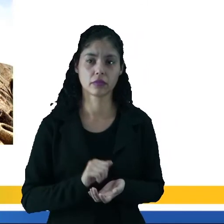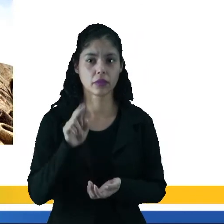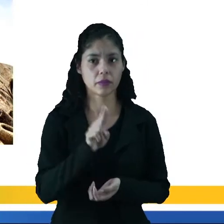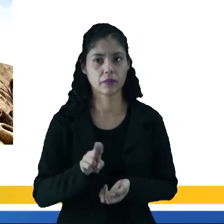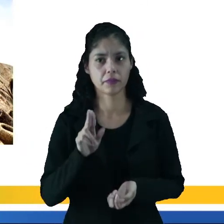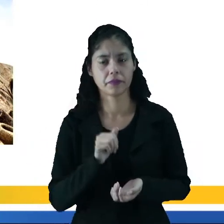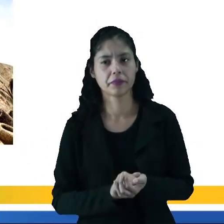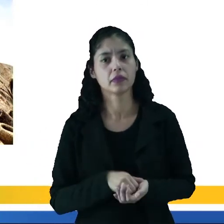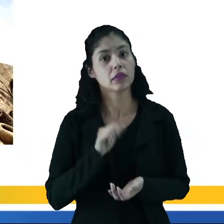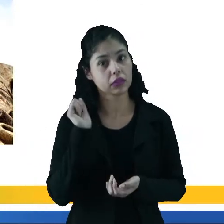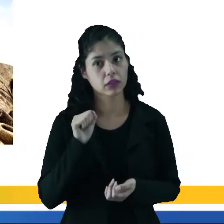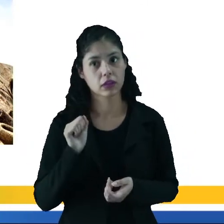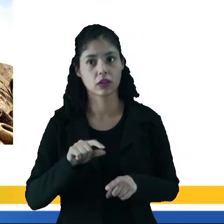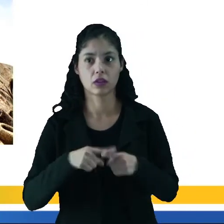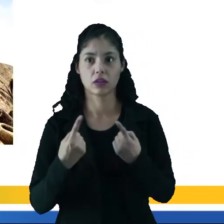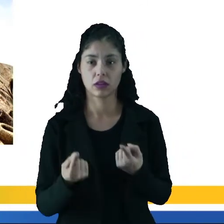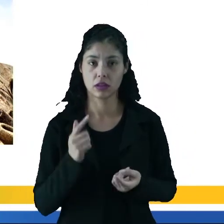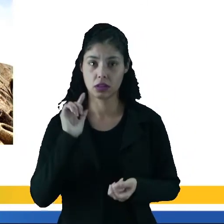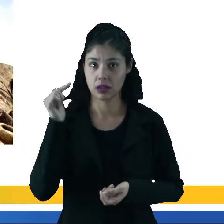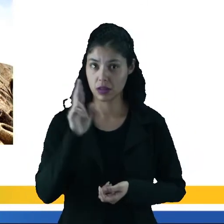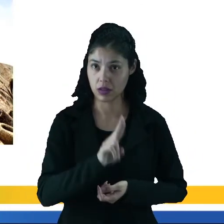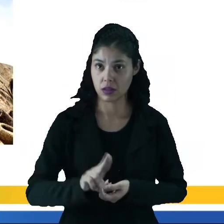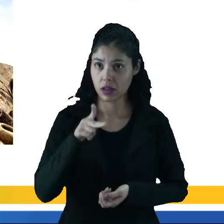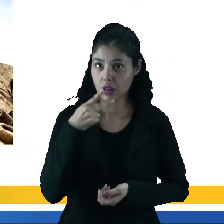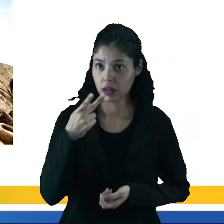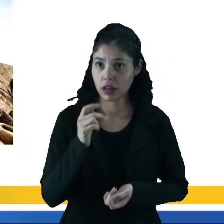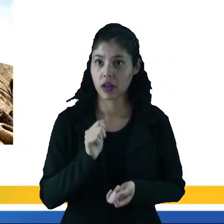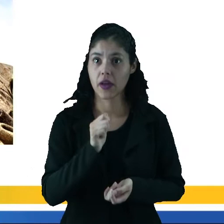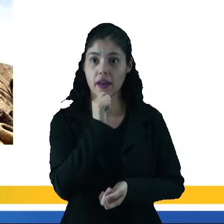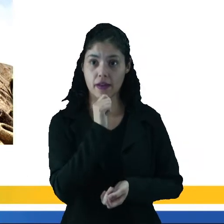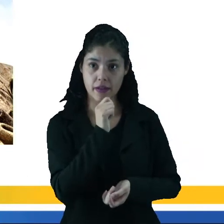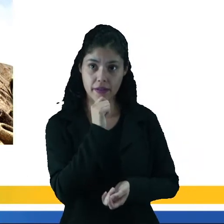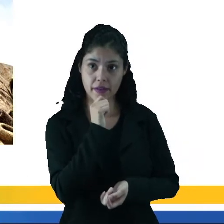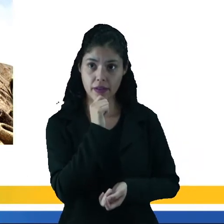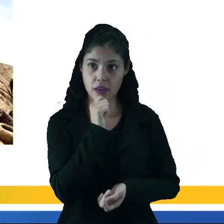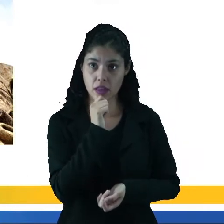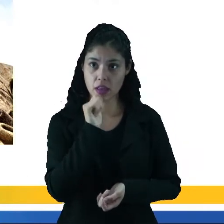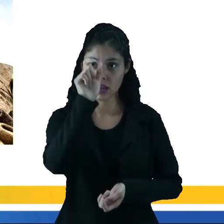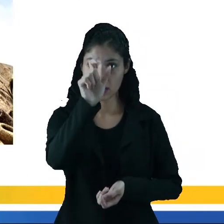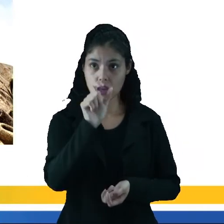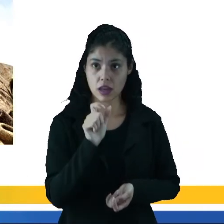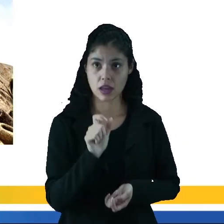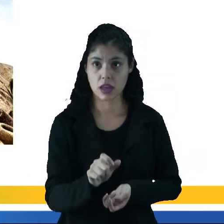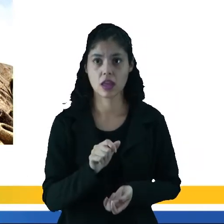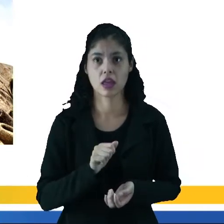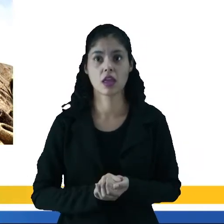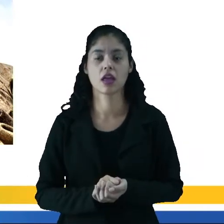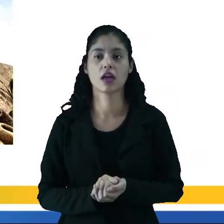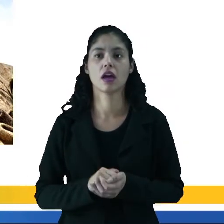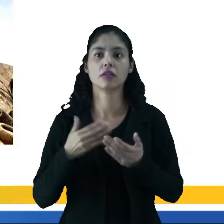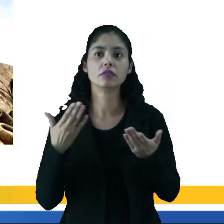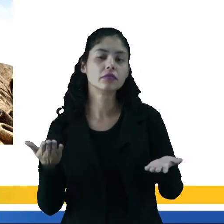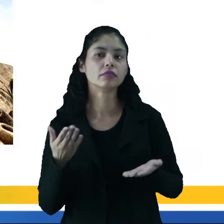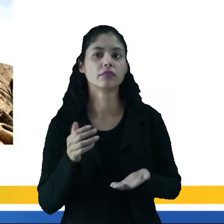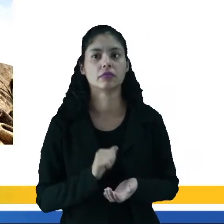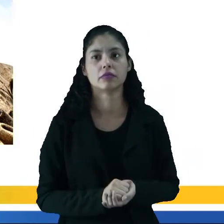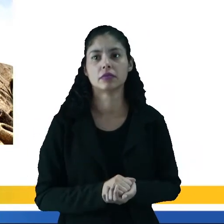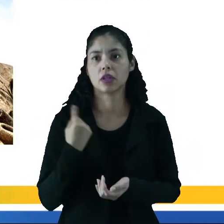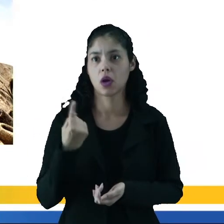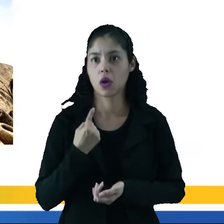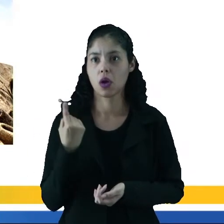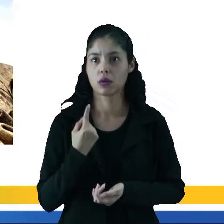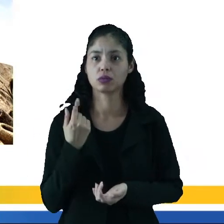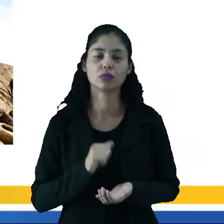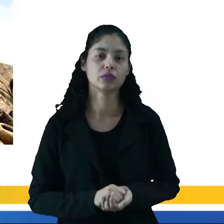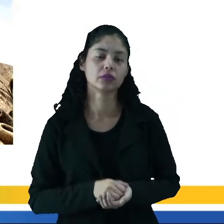Ele usava pedra sabão? Sim. Só que lá ele diz o quê? Além disso, a personalidade do escultor. Então, gente, a única